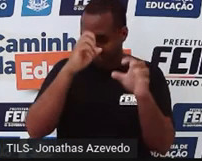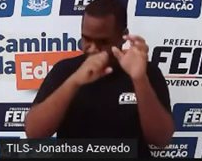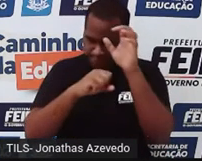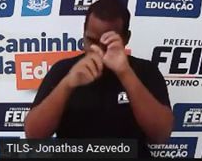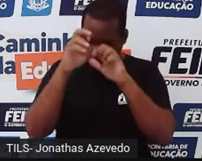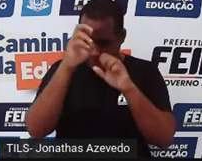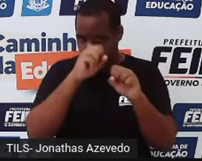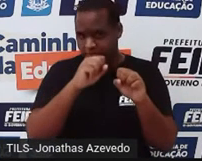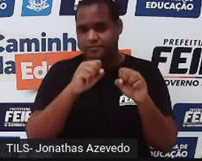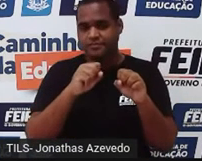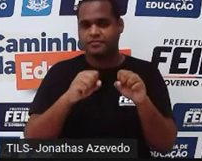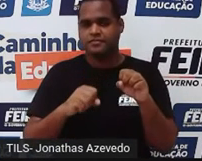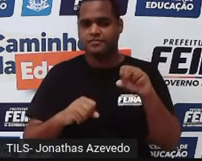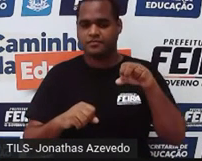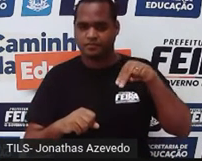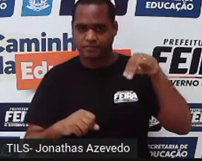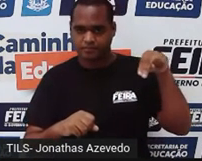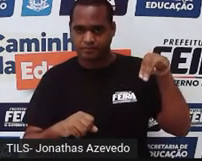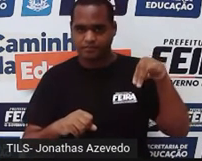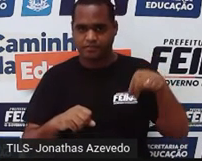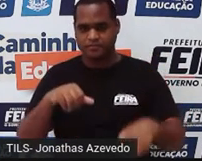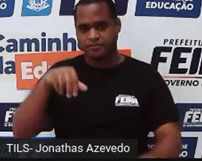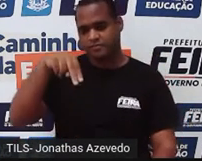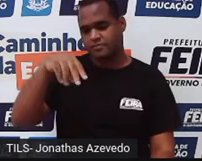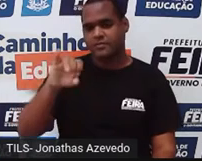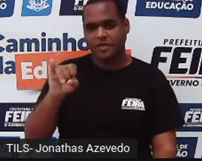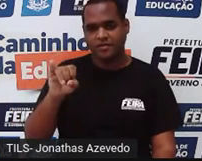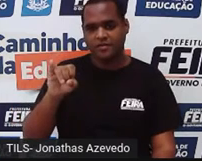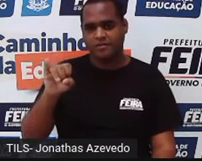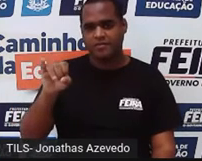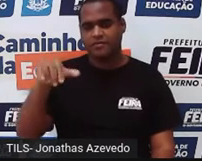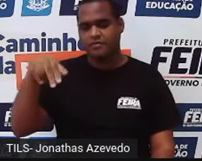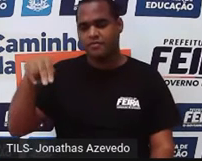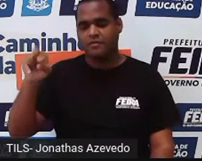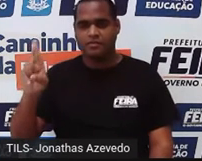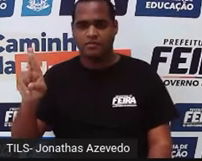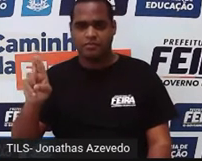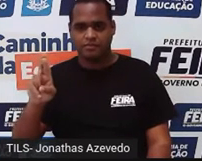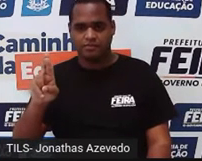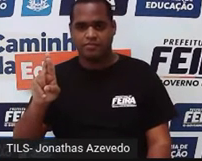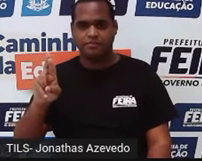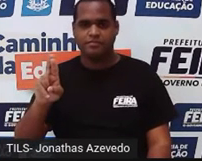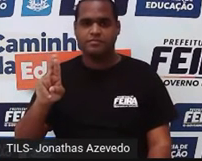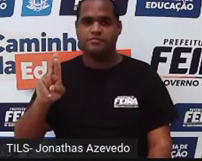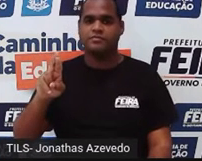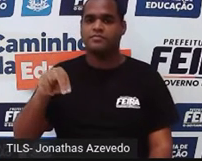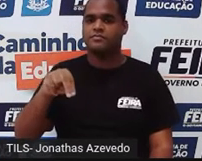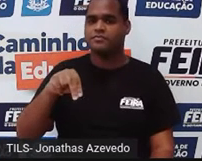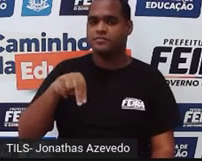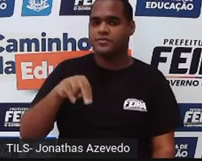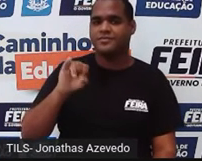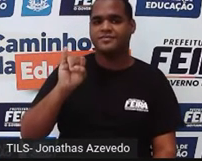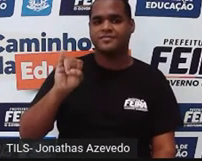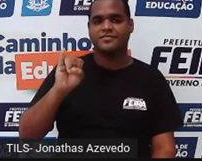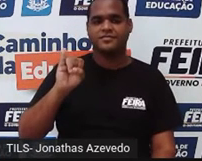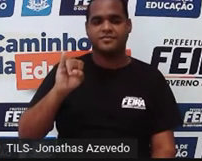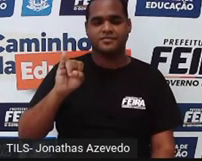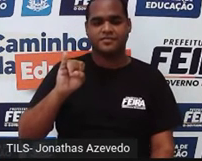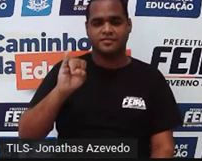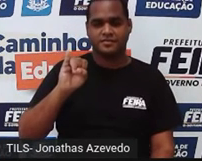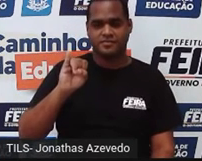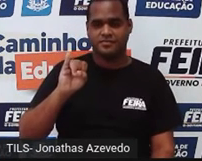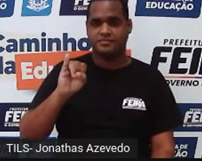Que é os números naturais, os números inteiros, os números racionais e os números